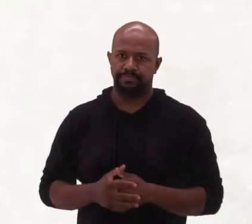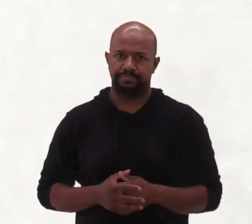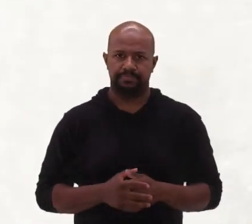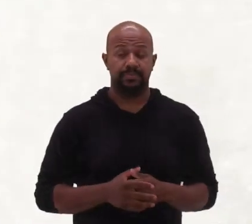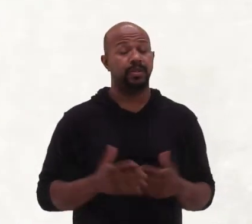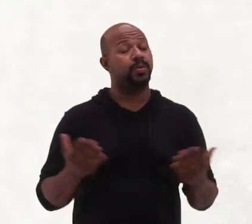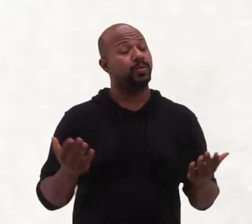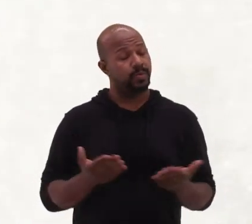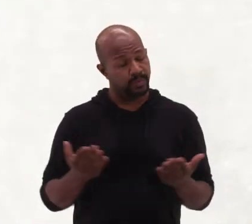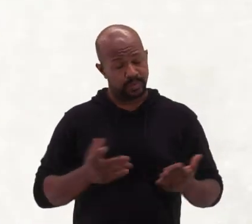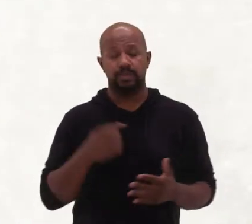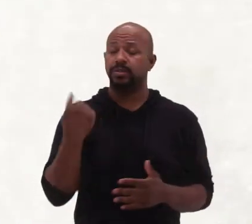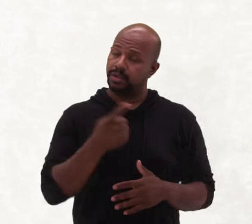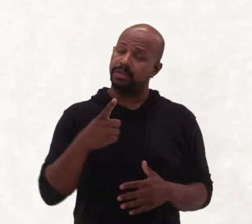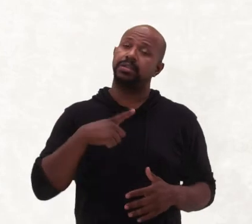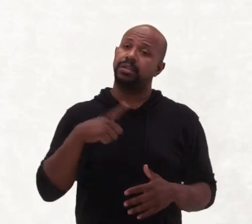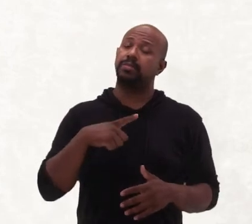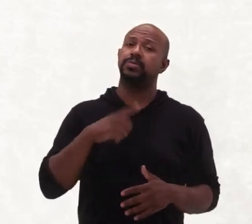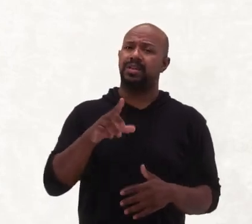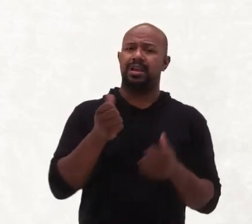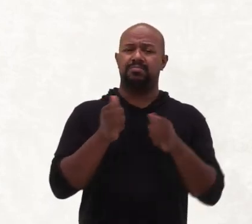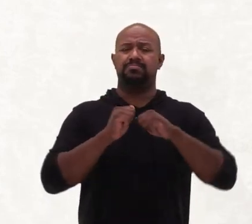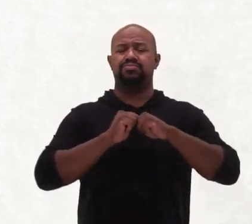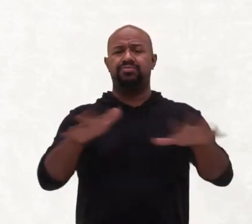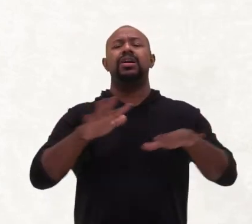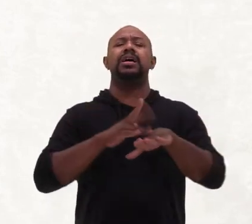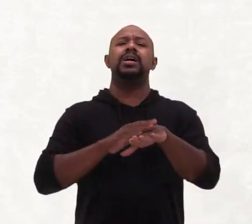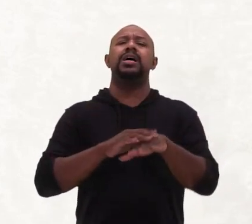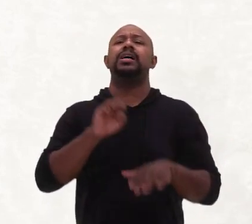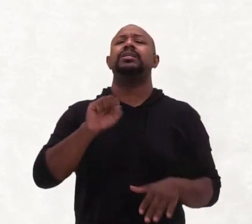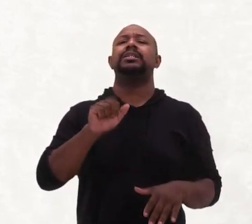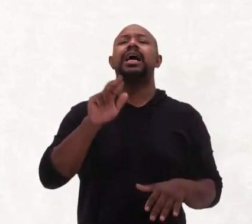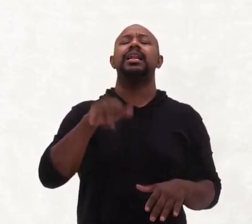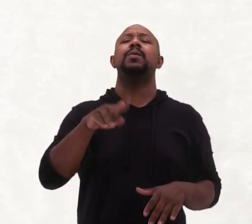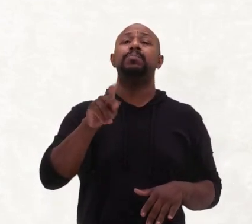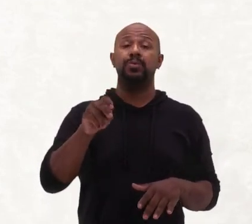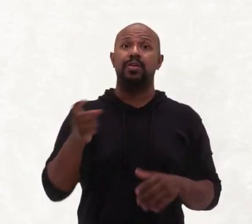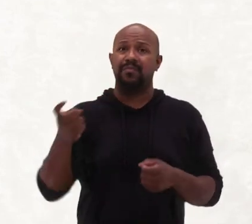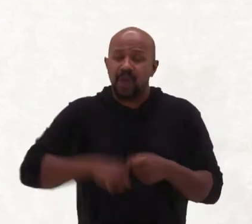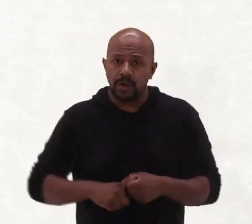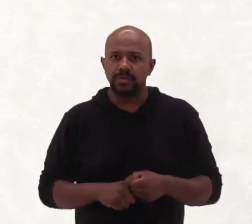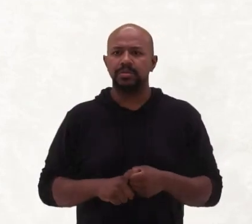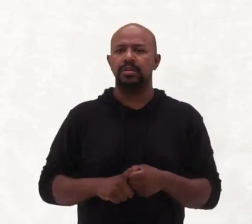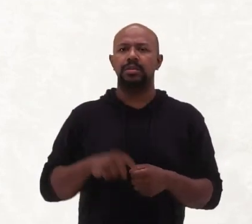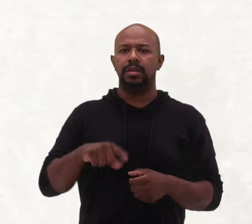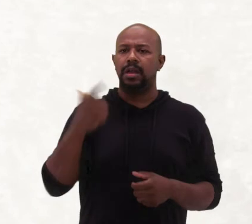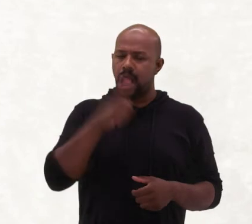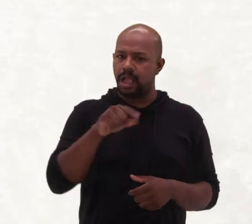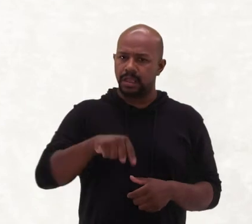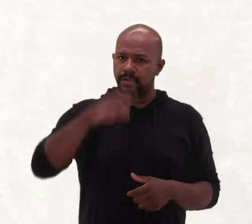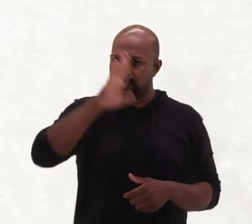Hoje, nós temos o surto e epidemia de sarampo que voltou. E encontrou no país